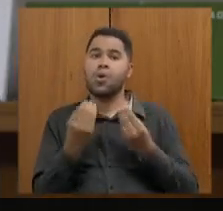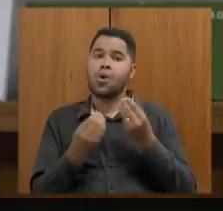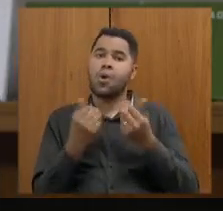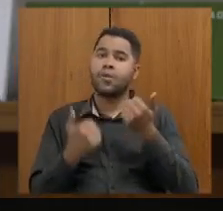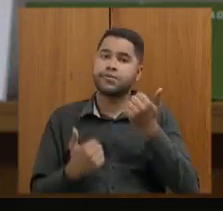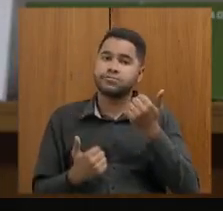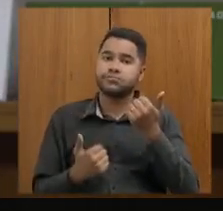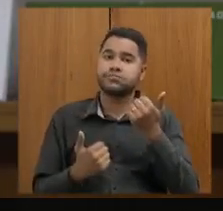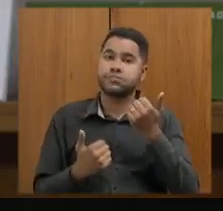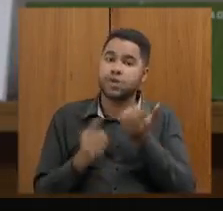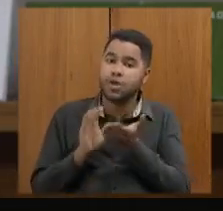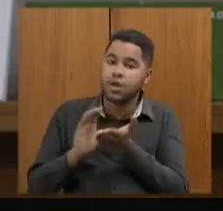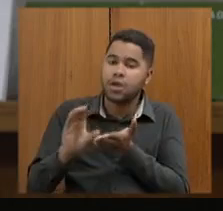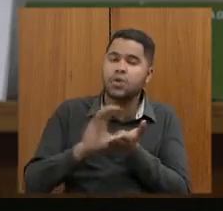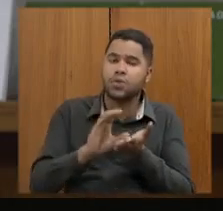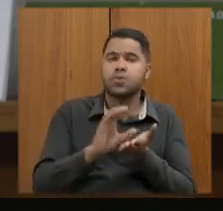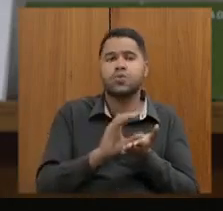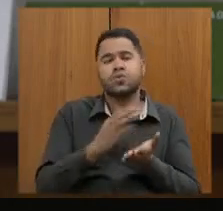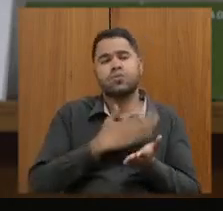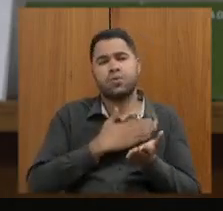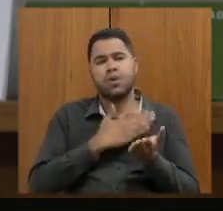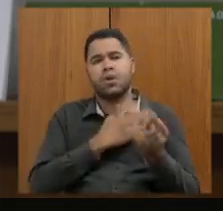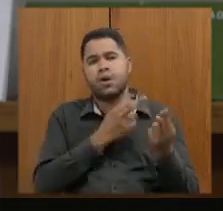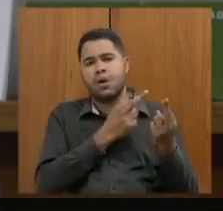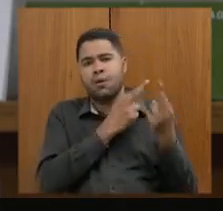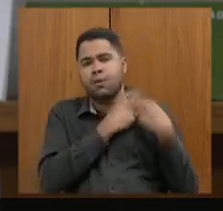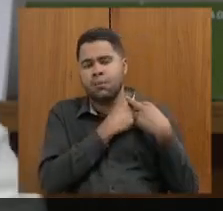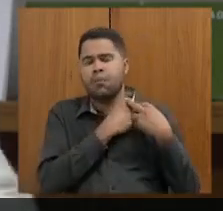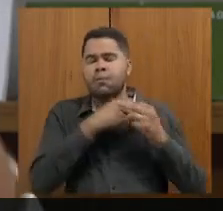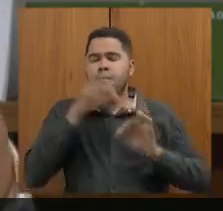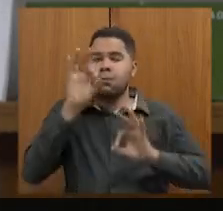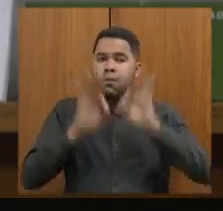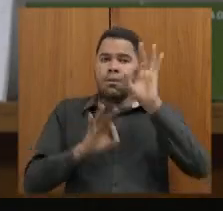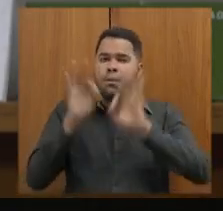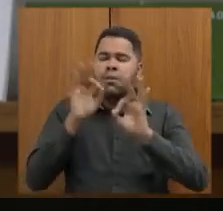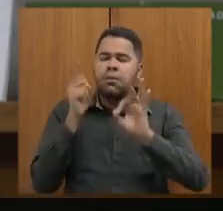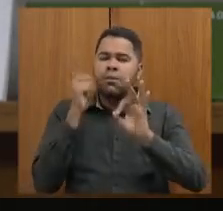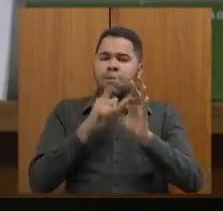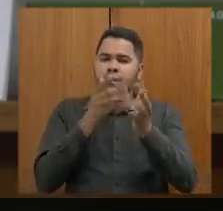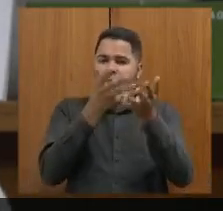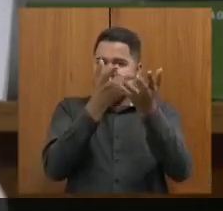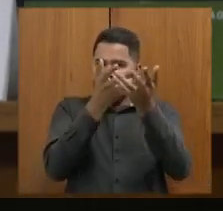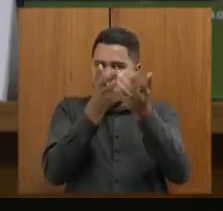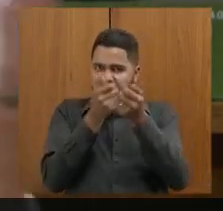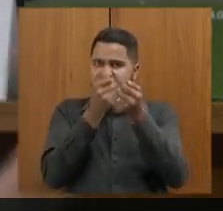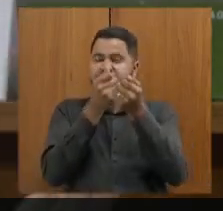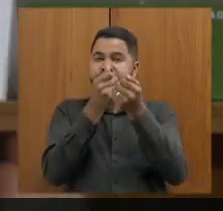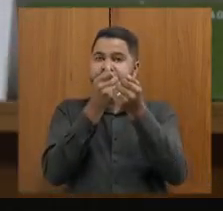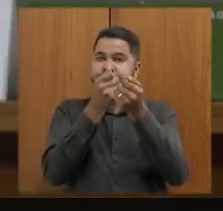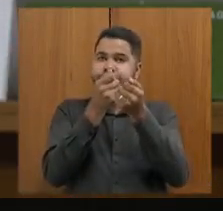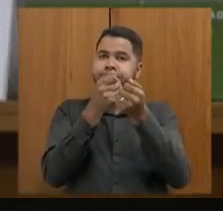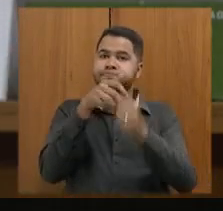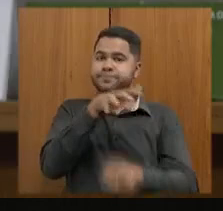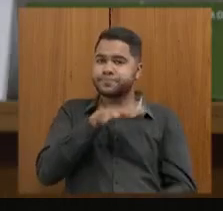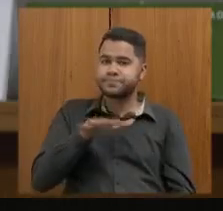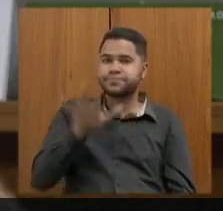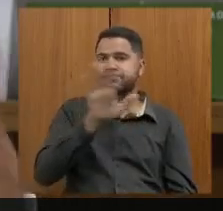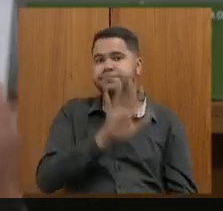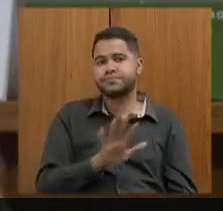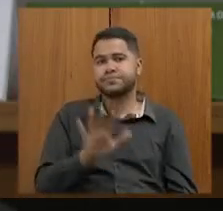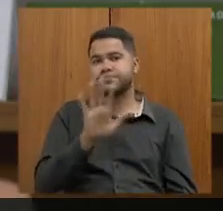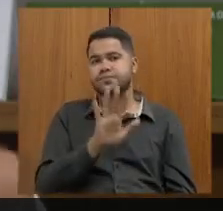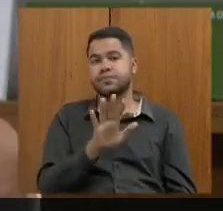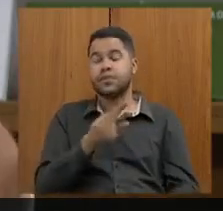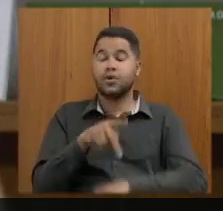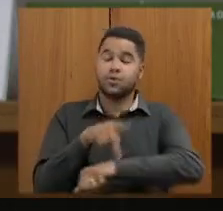era minha obrigação fazer esses ajustes para bem atender esses estudantes tanto no espectro do